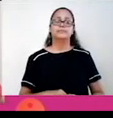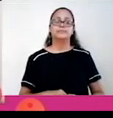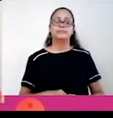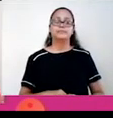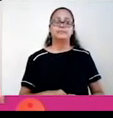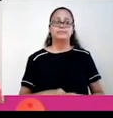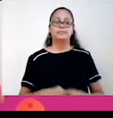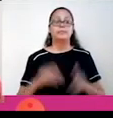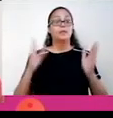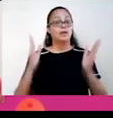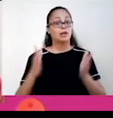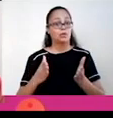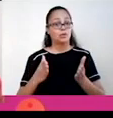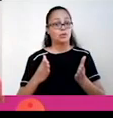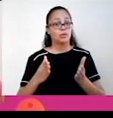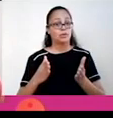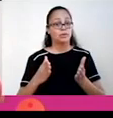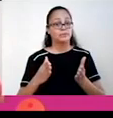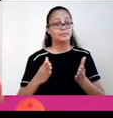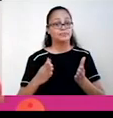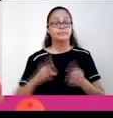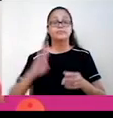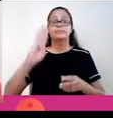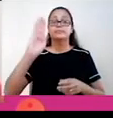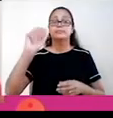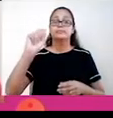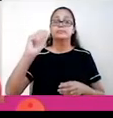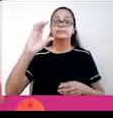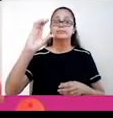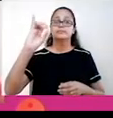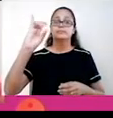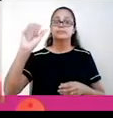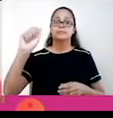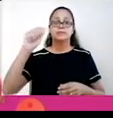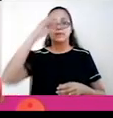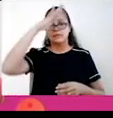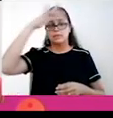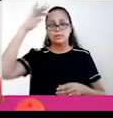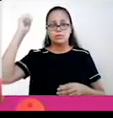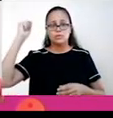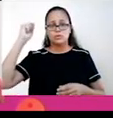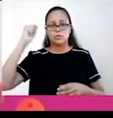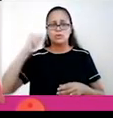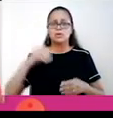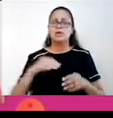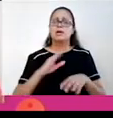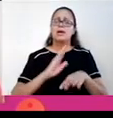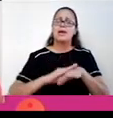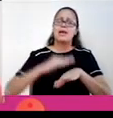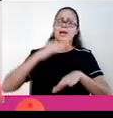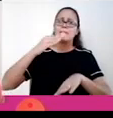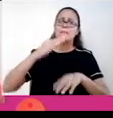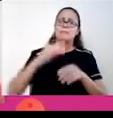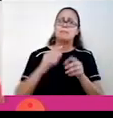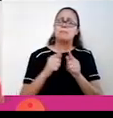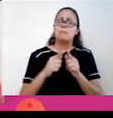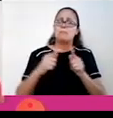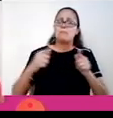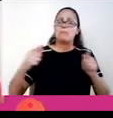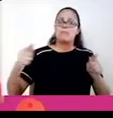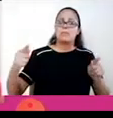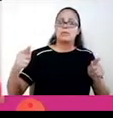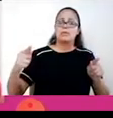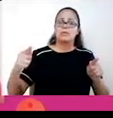Então vamos falar aí dessas bacias, a bacia Amazônica é a mais extensa do mundo, ela tem aproximadamente 7 milhões de quilômetros quadrados,